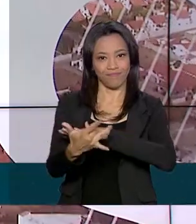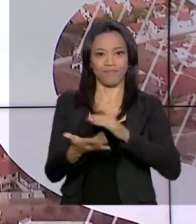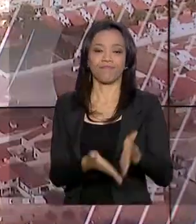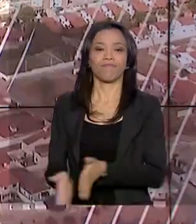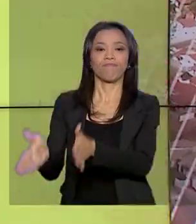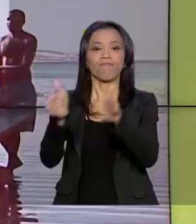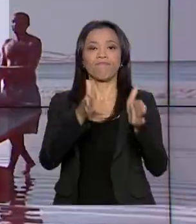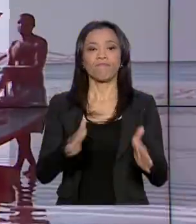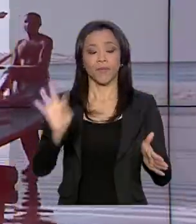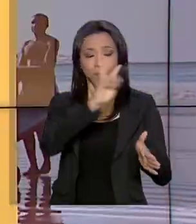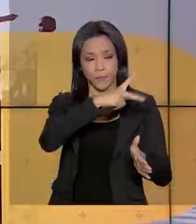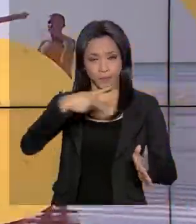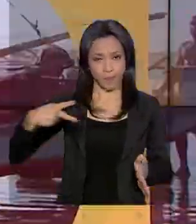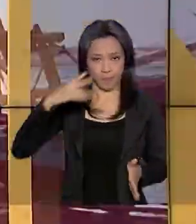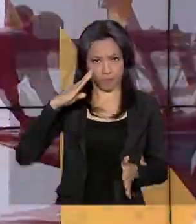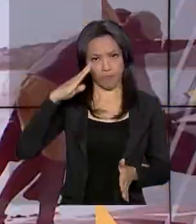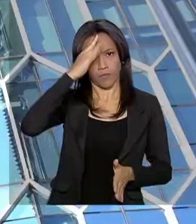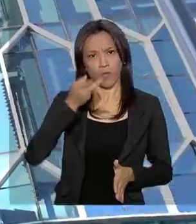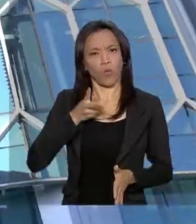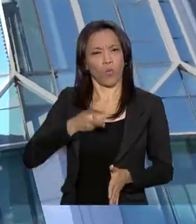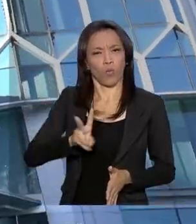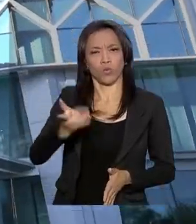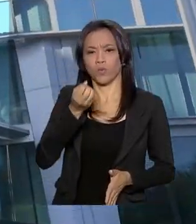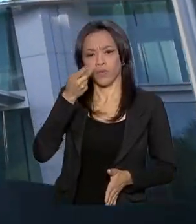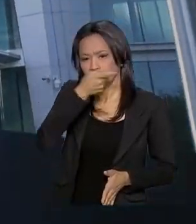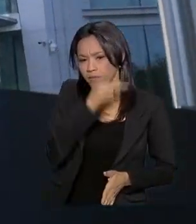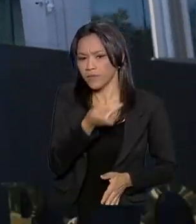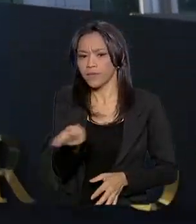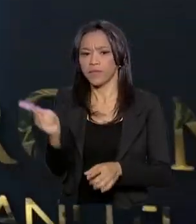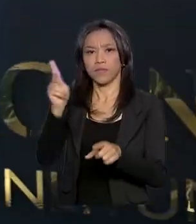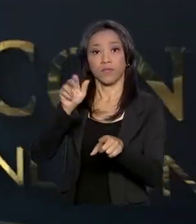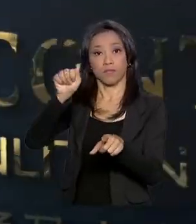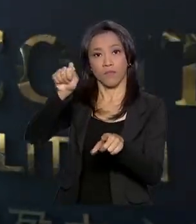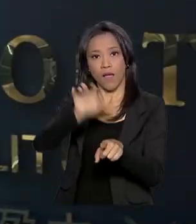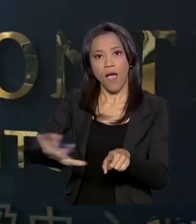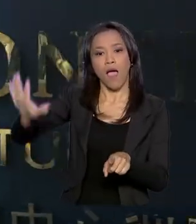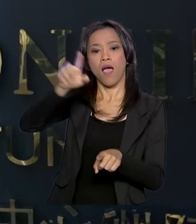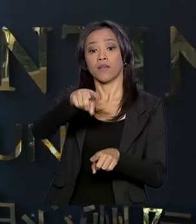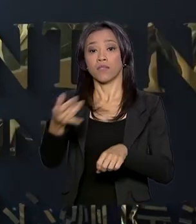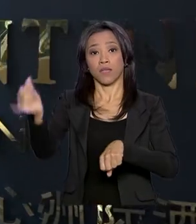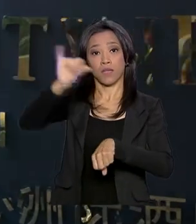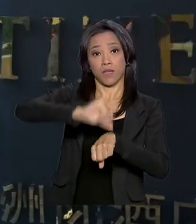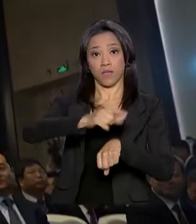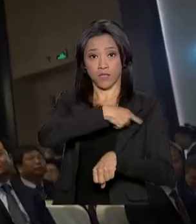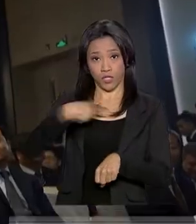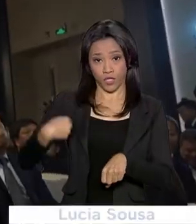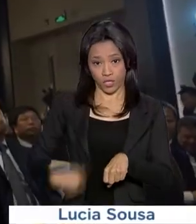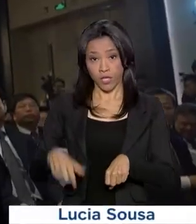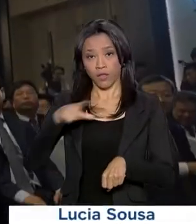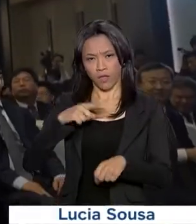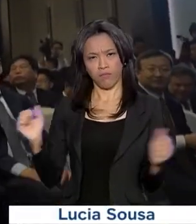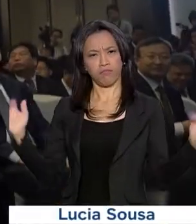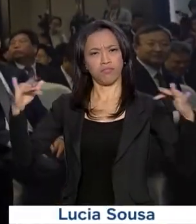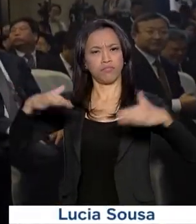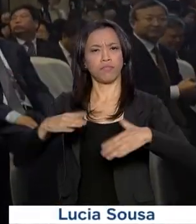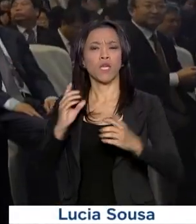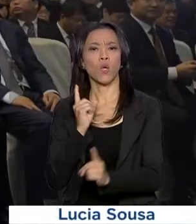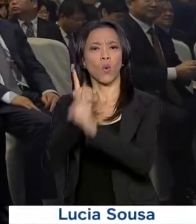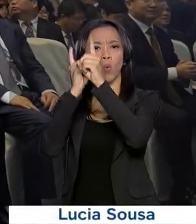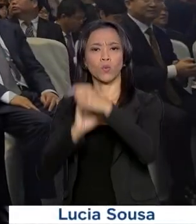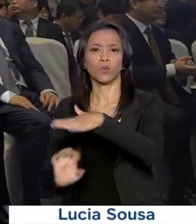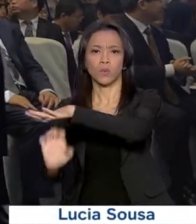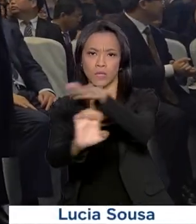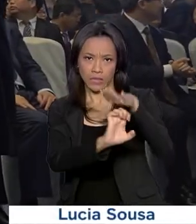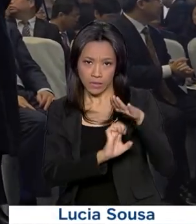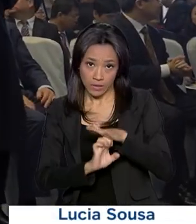O presidente Jair Bolsonaro continua a visita à Ásia. Em Pequim, teve encontro com empresários brasileiros e chineses. Ele